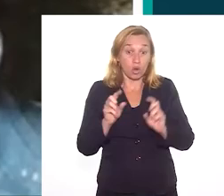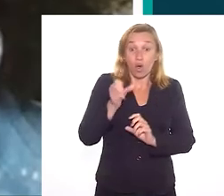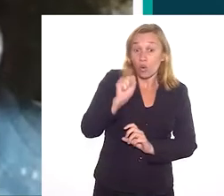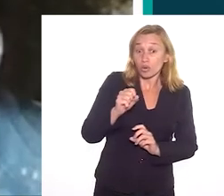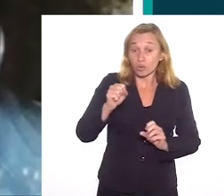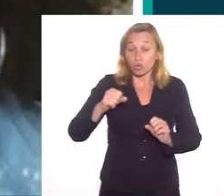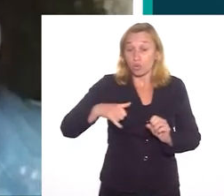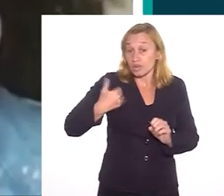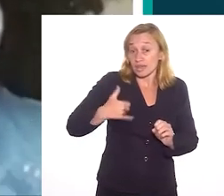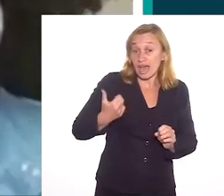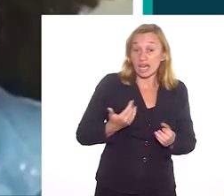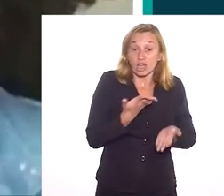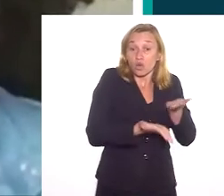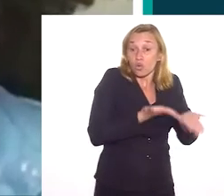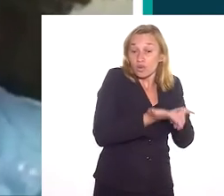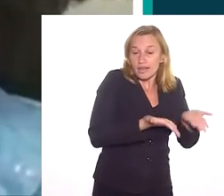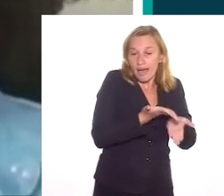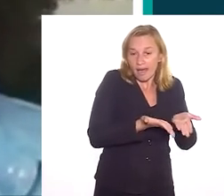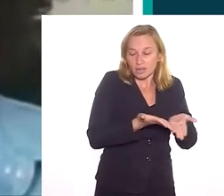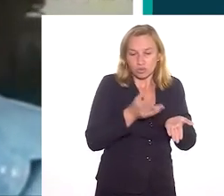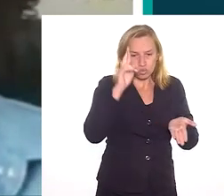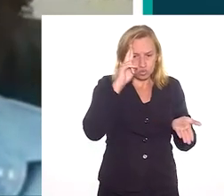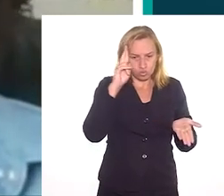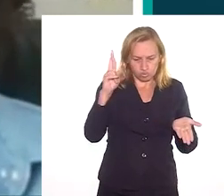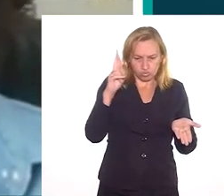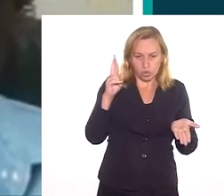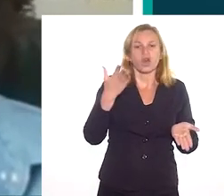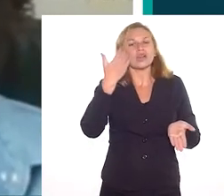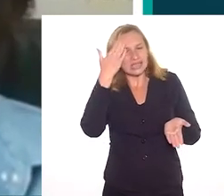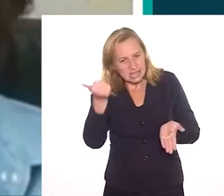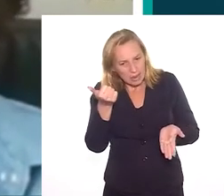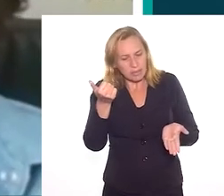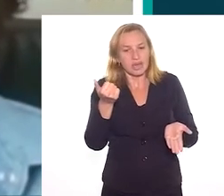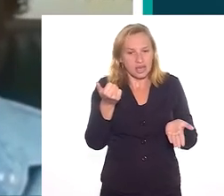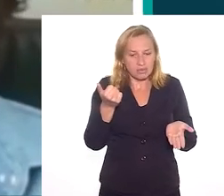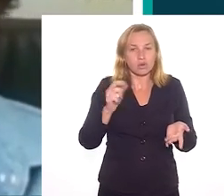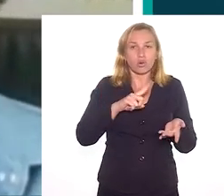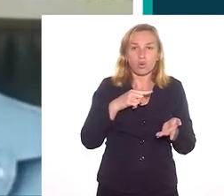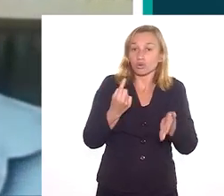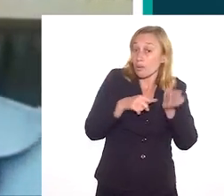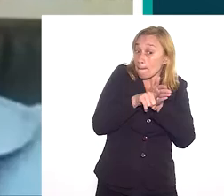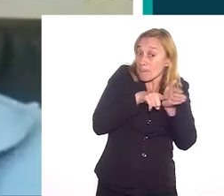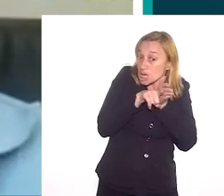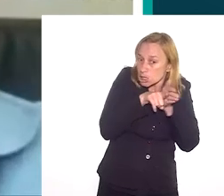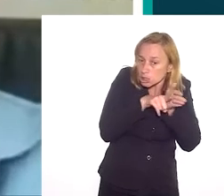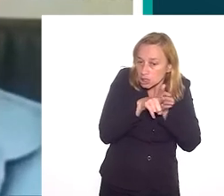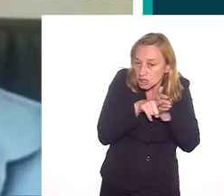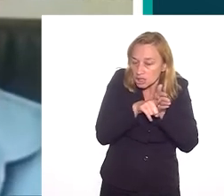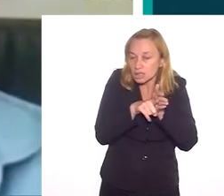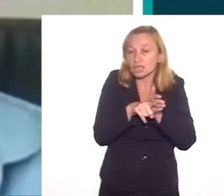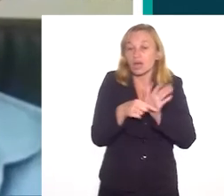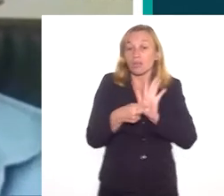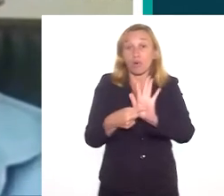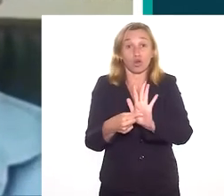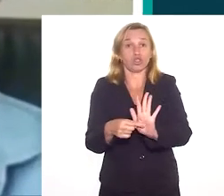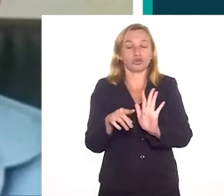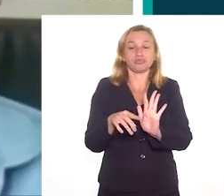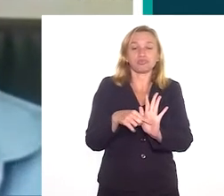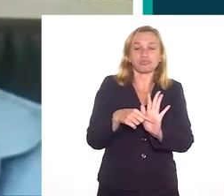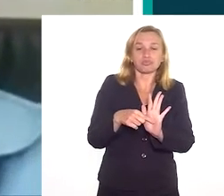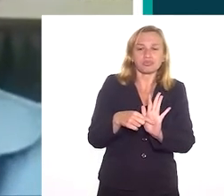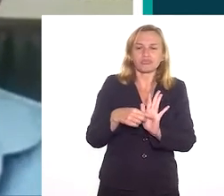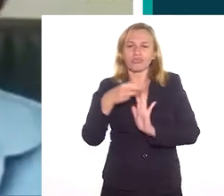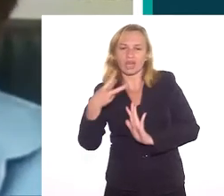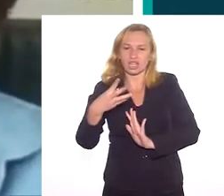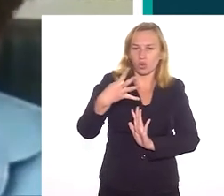resposta para essa questão. Até os oito anos, ela fica sobre o cuidado do senhor. E nós sabemos, pelo menos quando as minhas pesquisas indicam